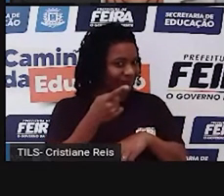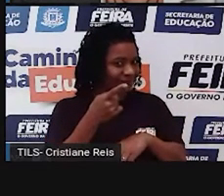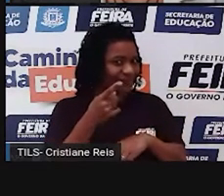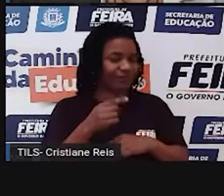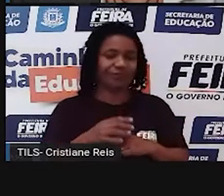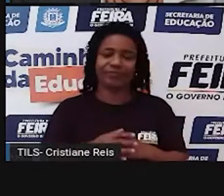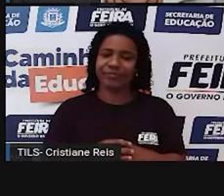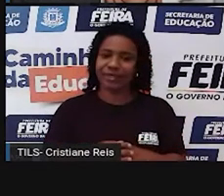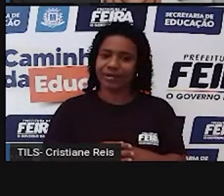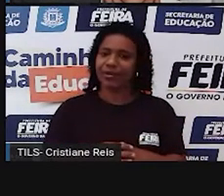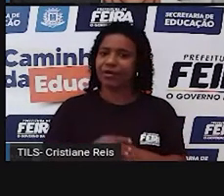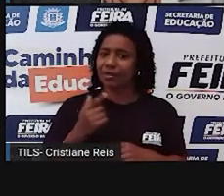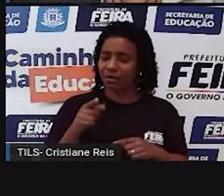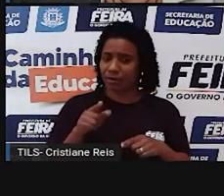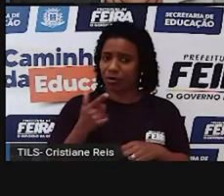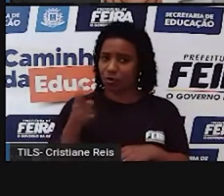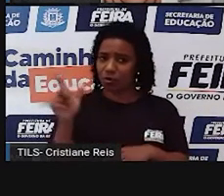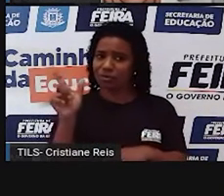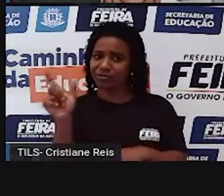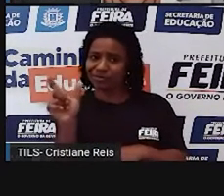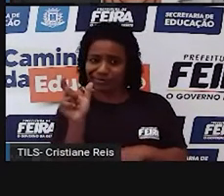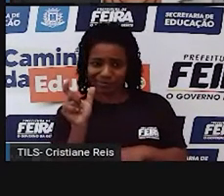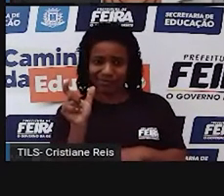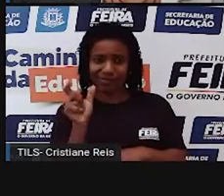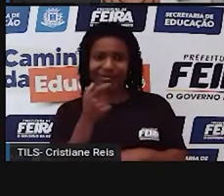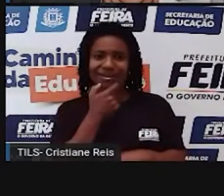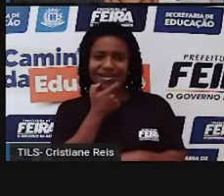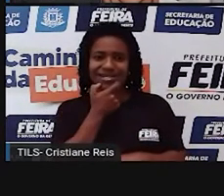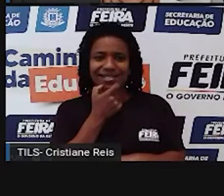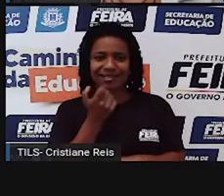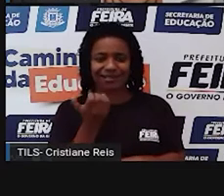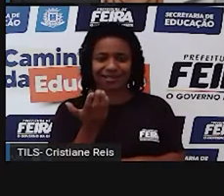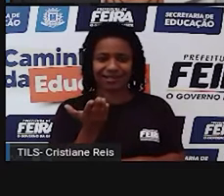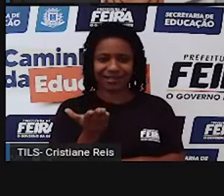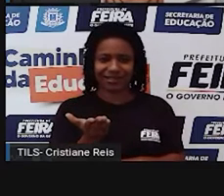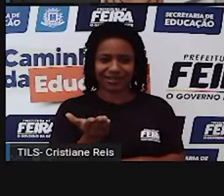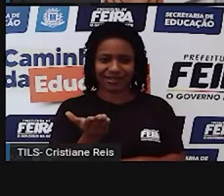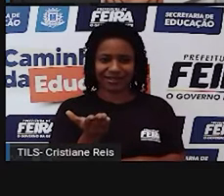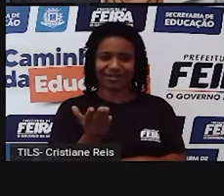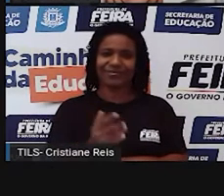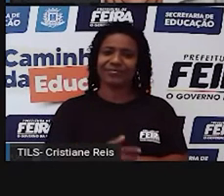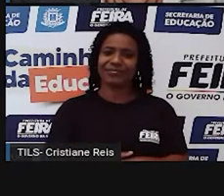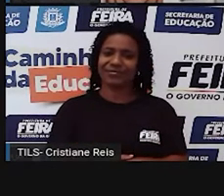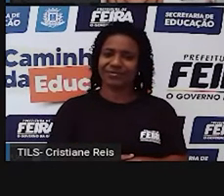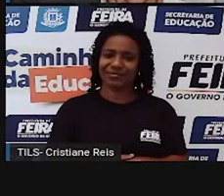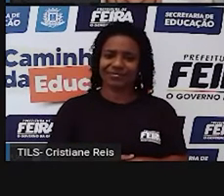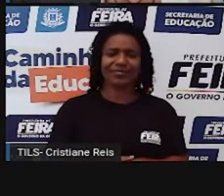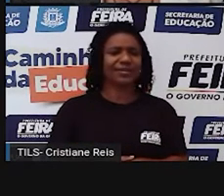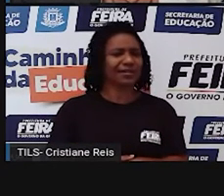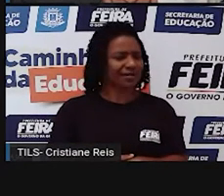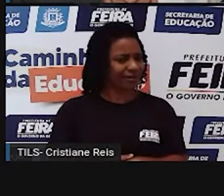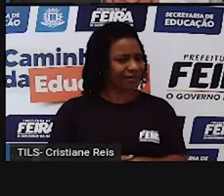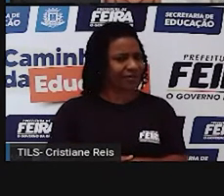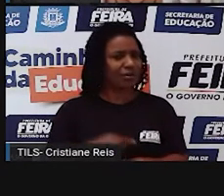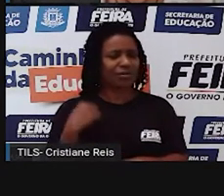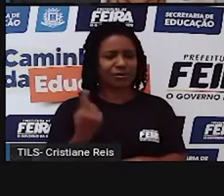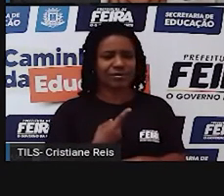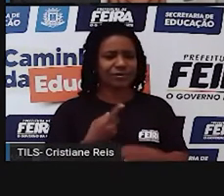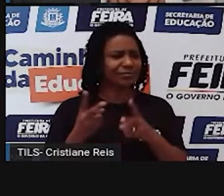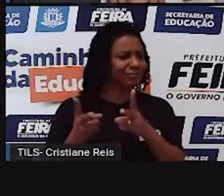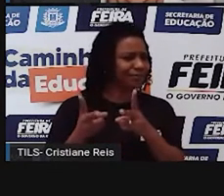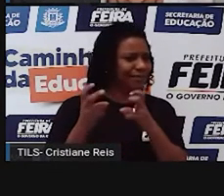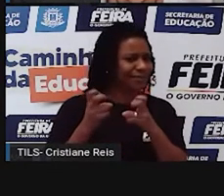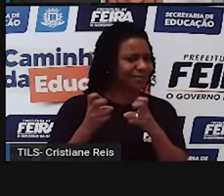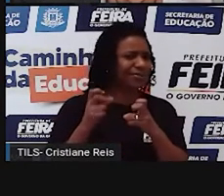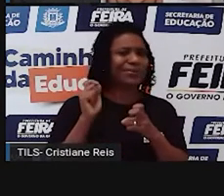palavras, traditions, represent, possibilities, opportunities. O que a gente observa? Que